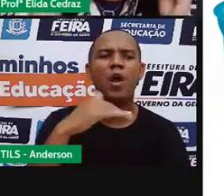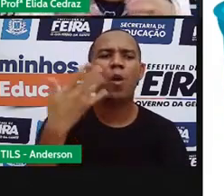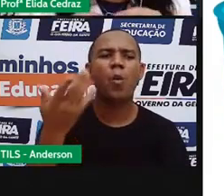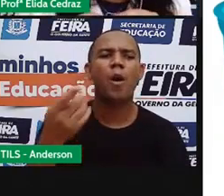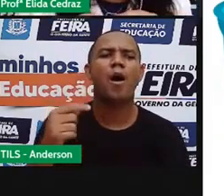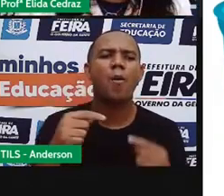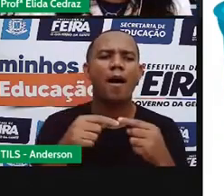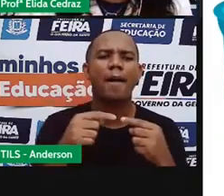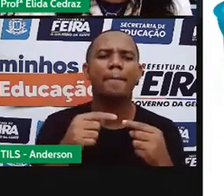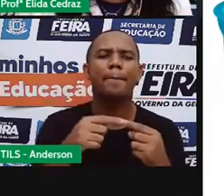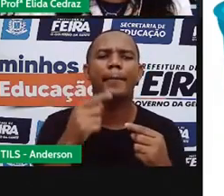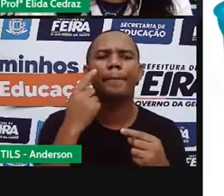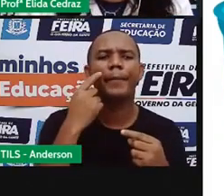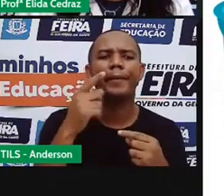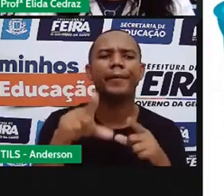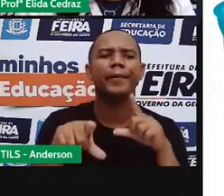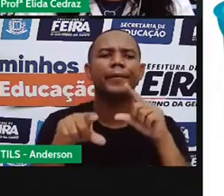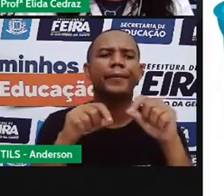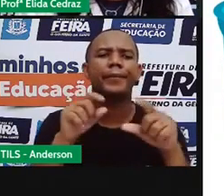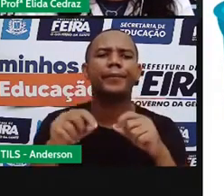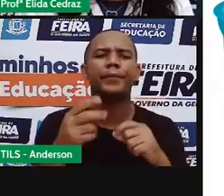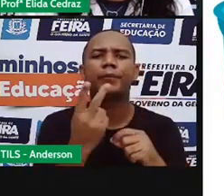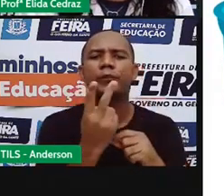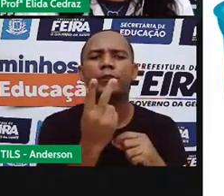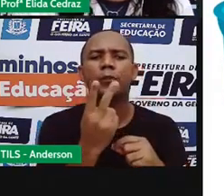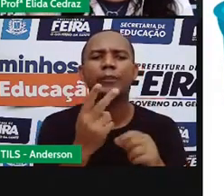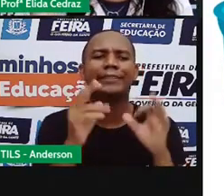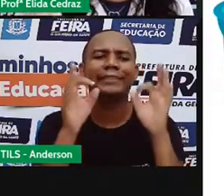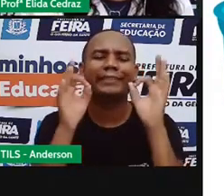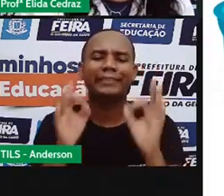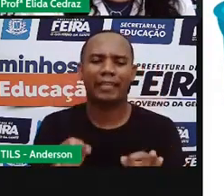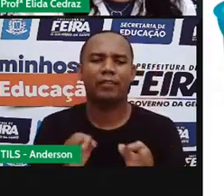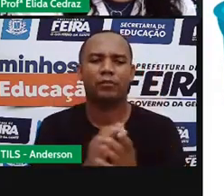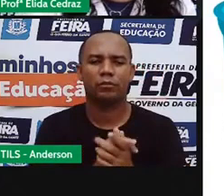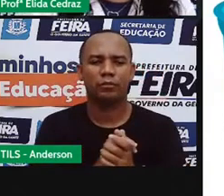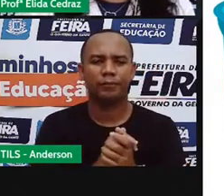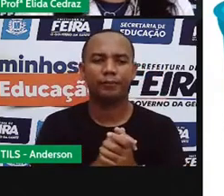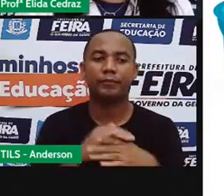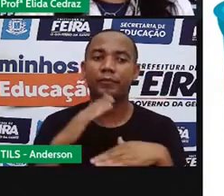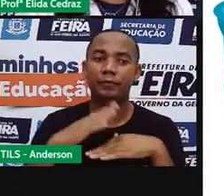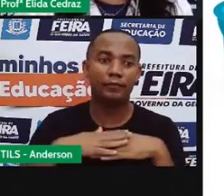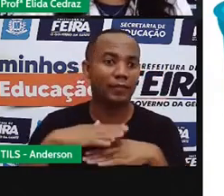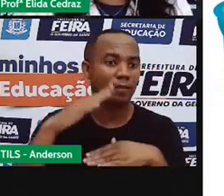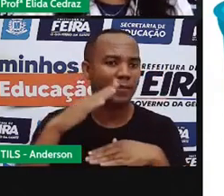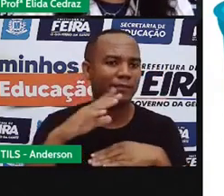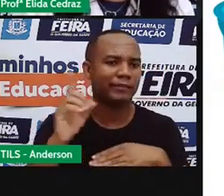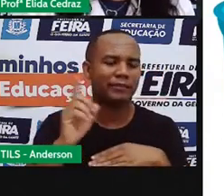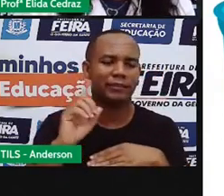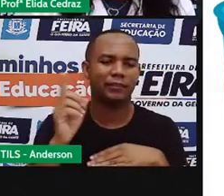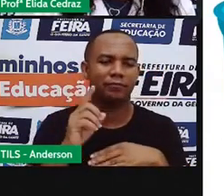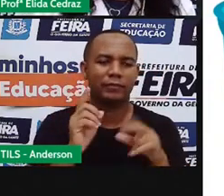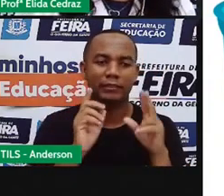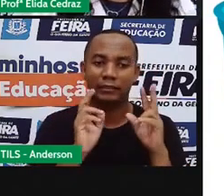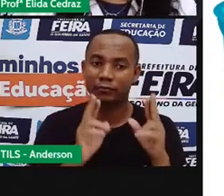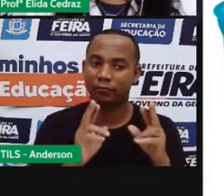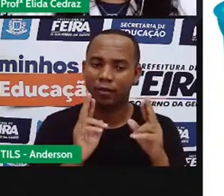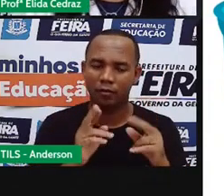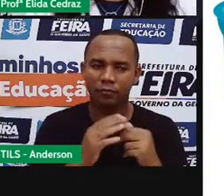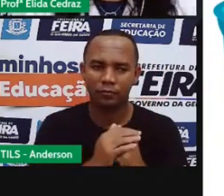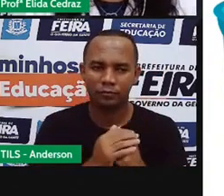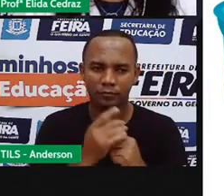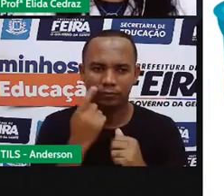dar a quantidade de água certinha para a capacidade daquele aparelho. aí,